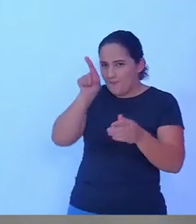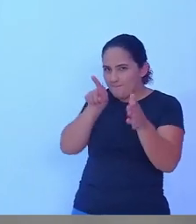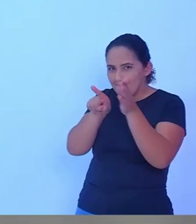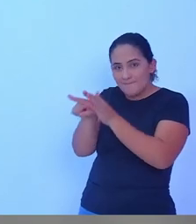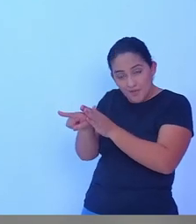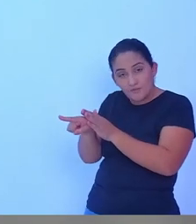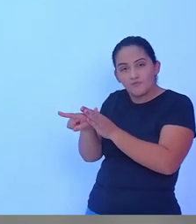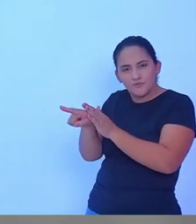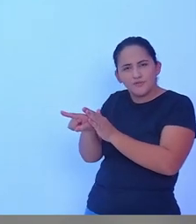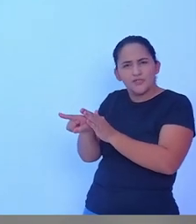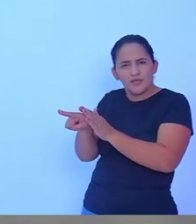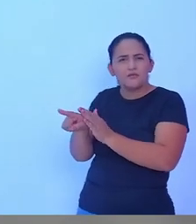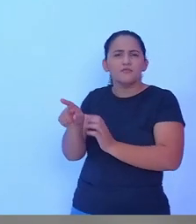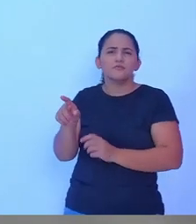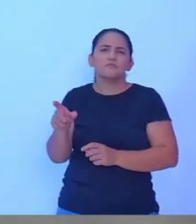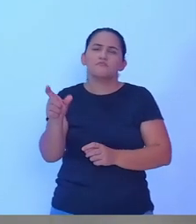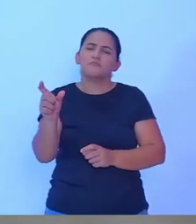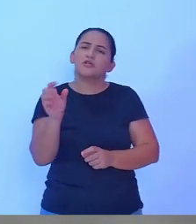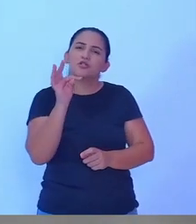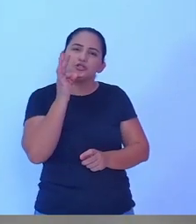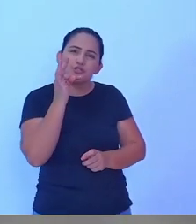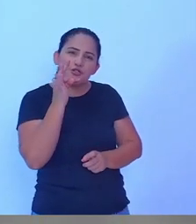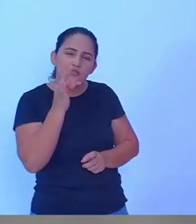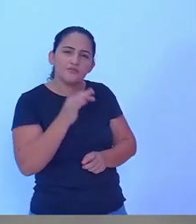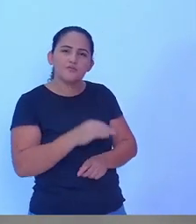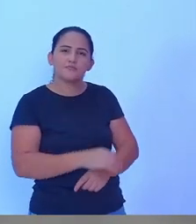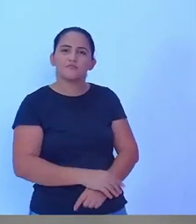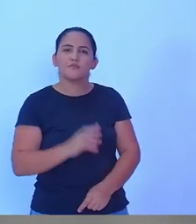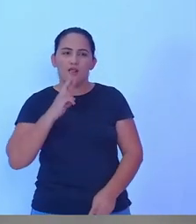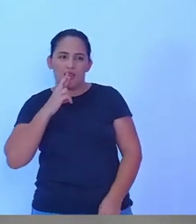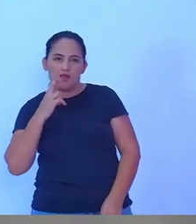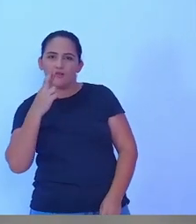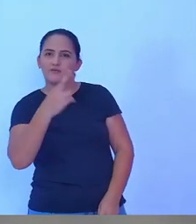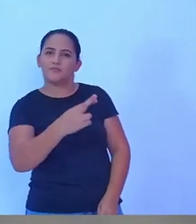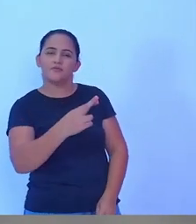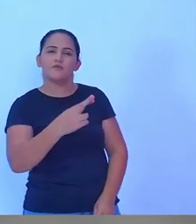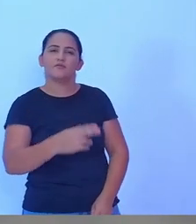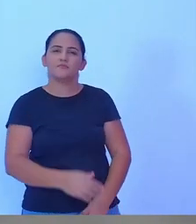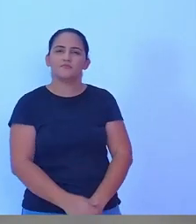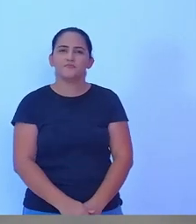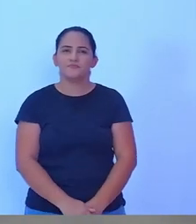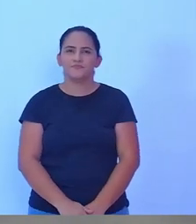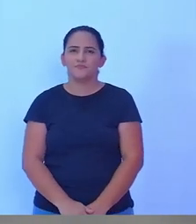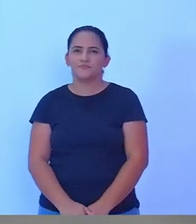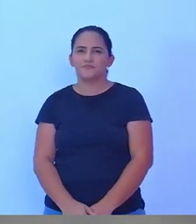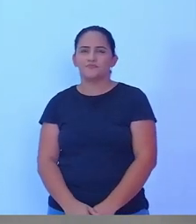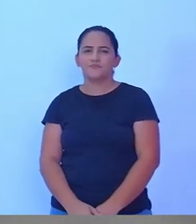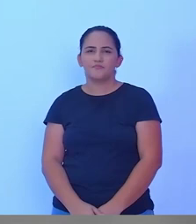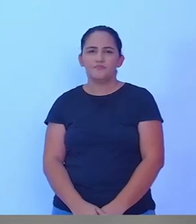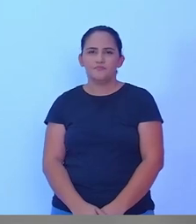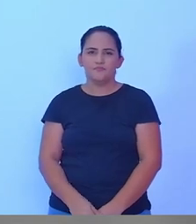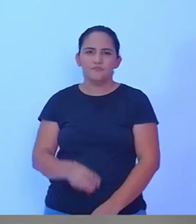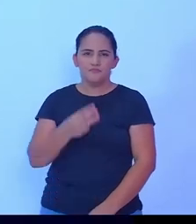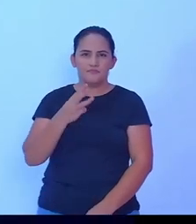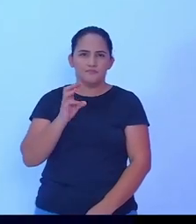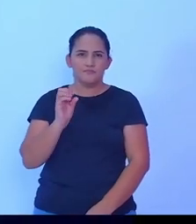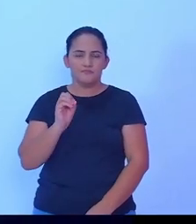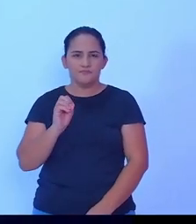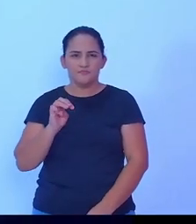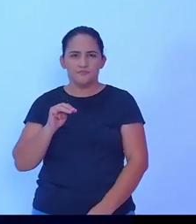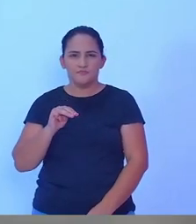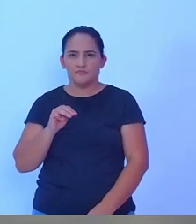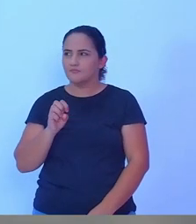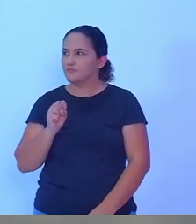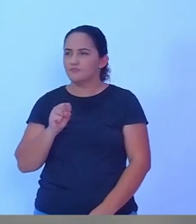uma pergunta para o Tiago responder. A partir de agora, 30 segundos. Eu pergunto ao